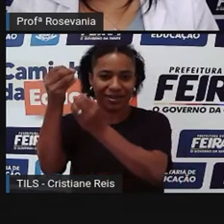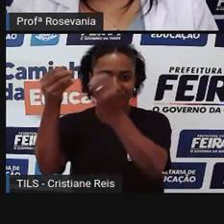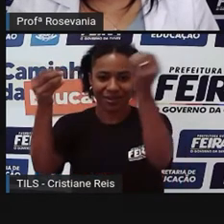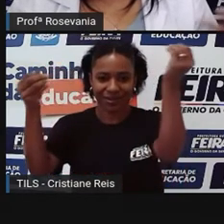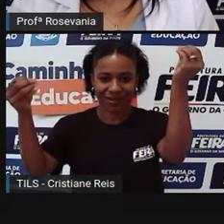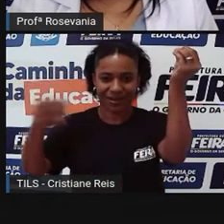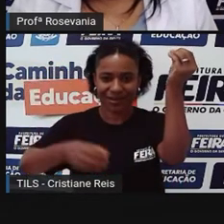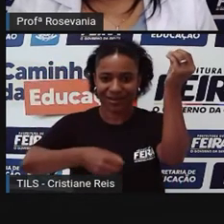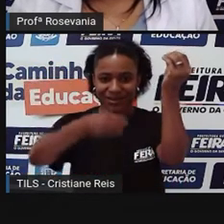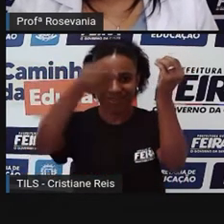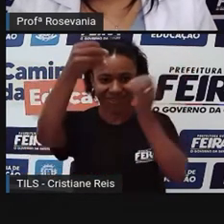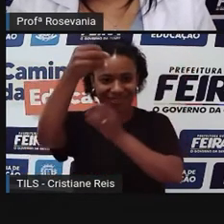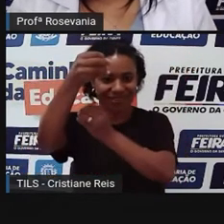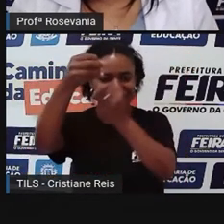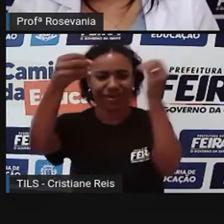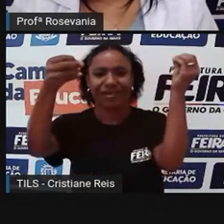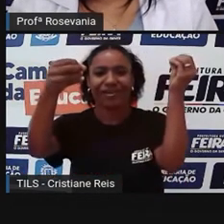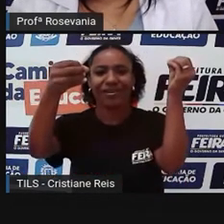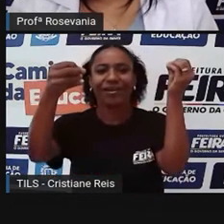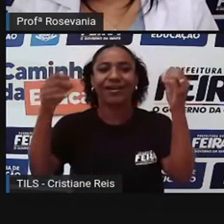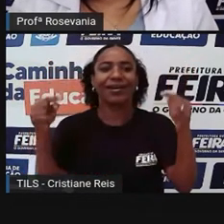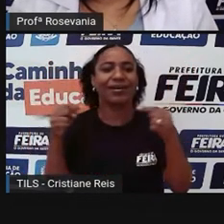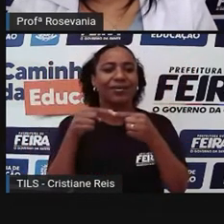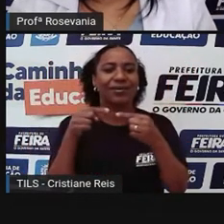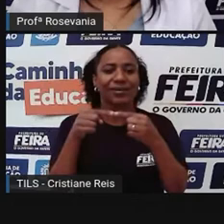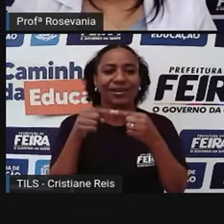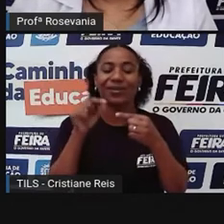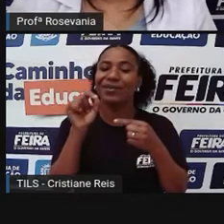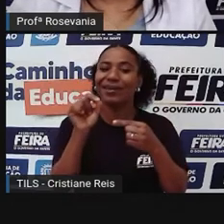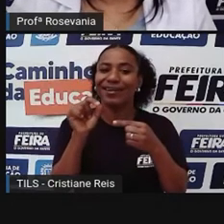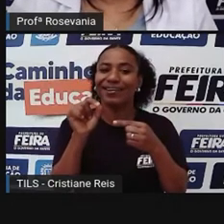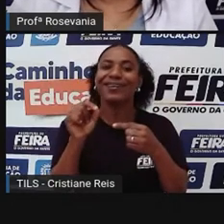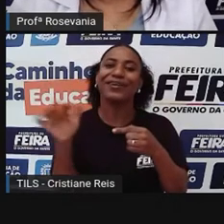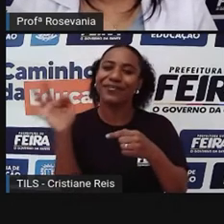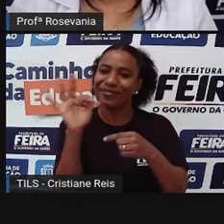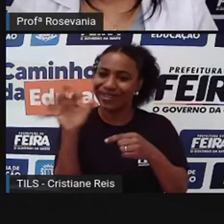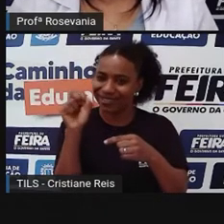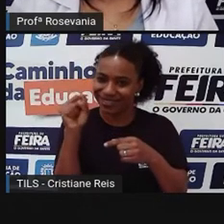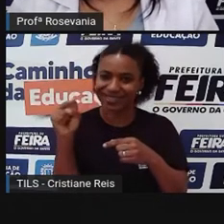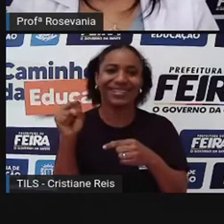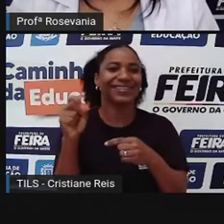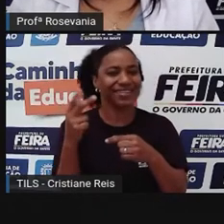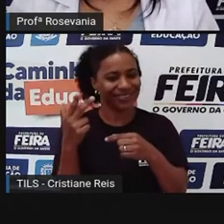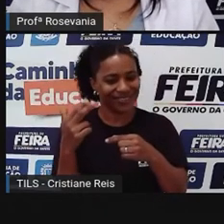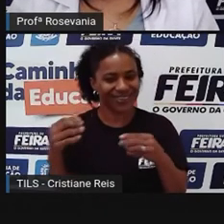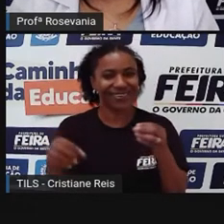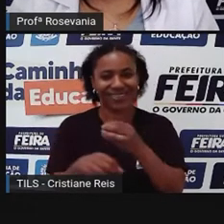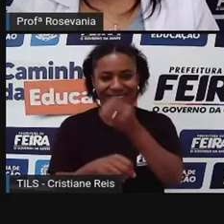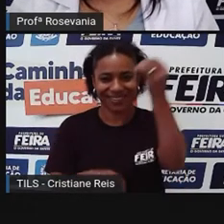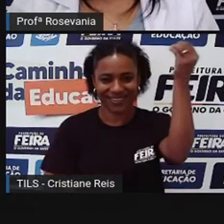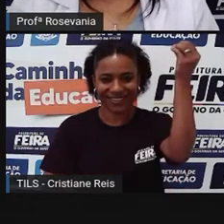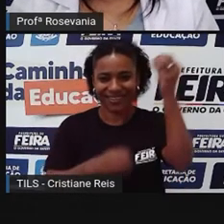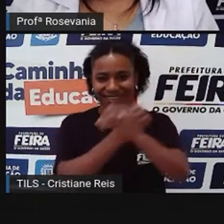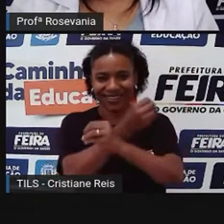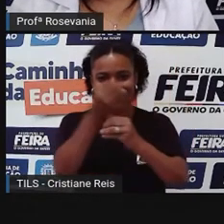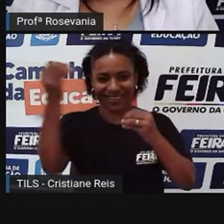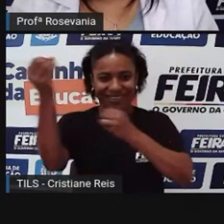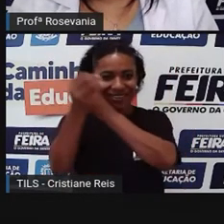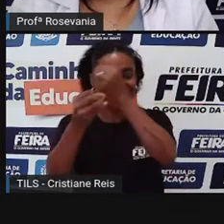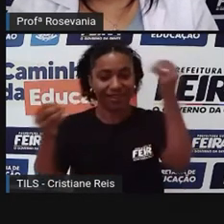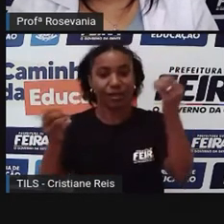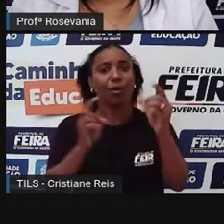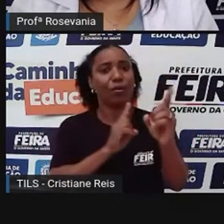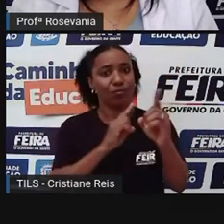está relacionada com o entroncamento do VLT de Santana. Então, a gente tem aqui o passo municipal,